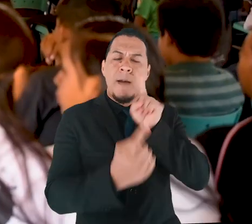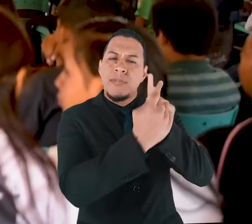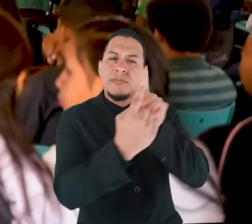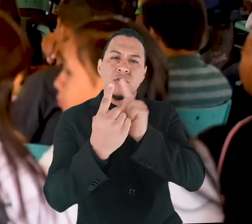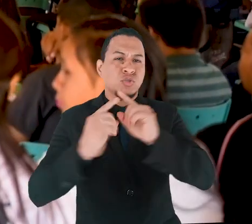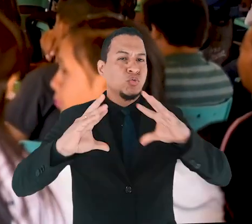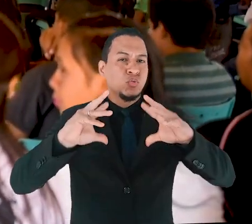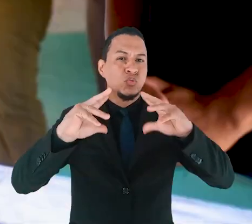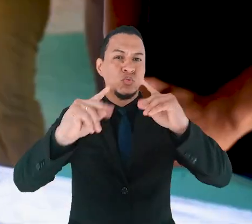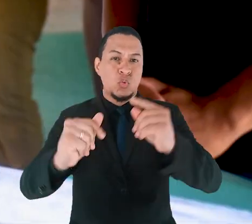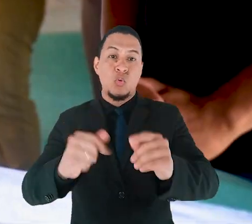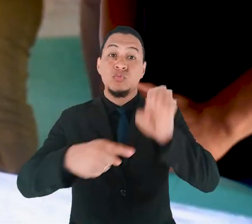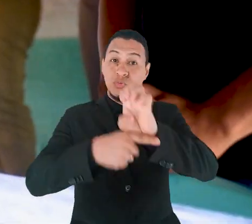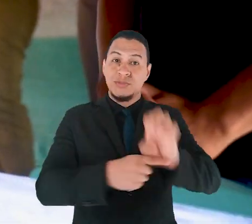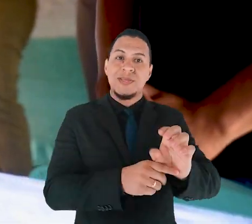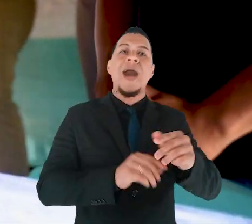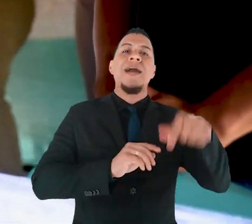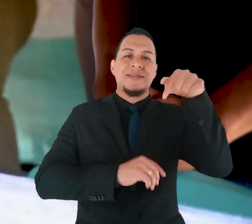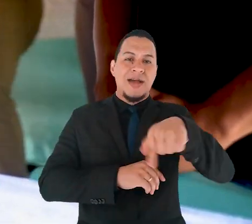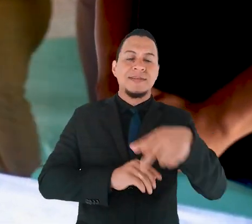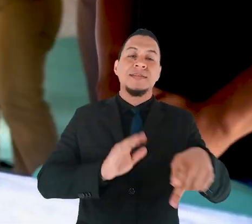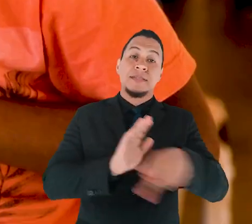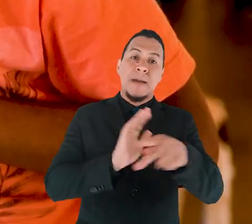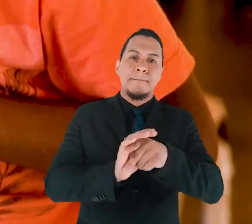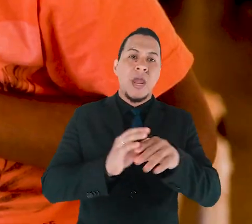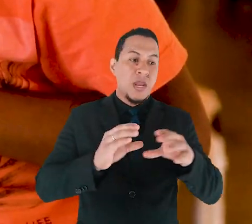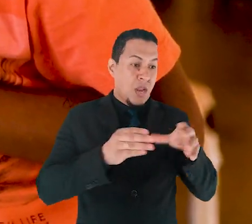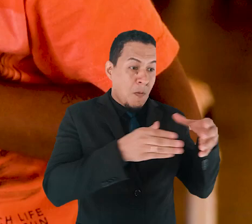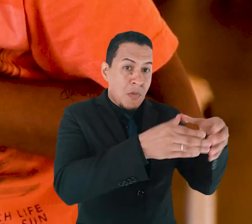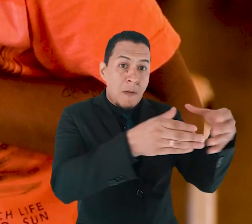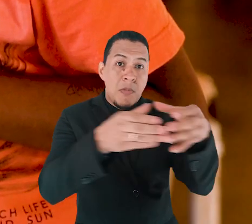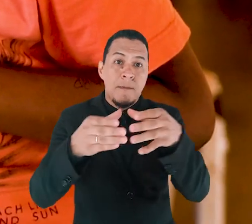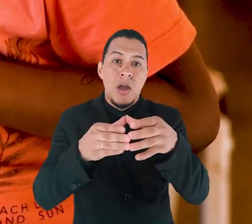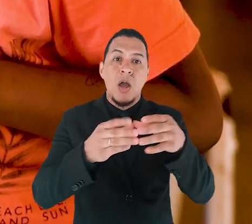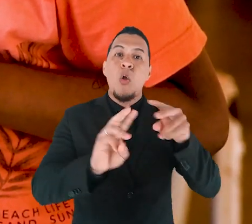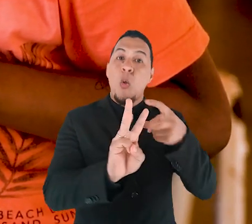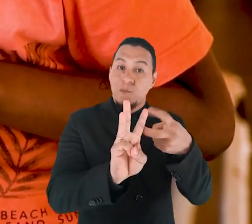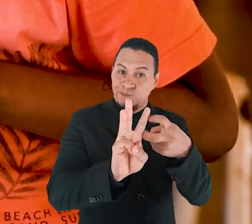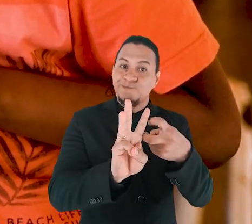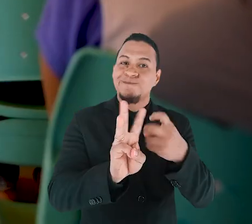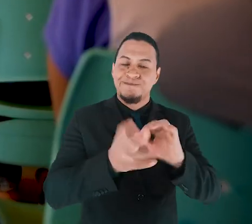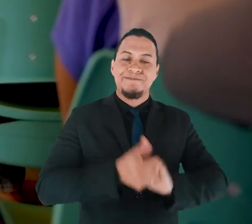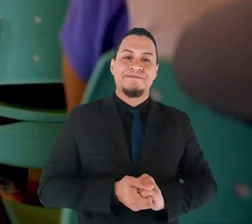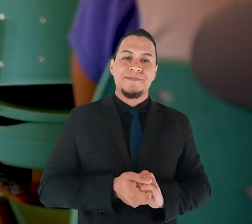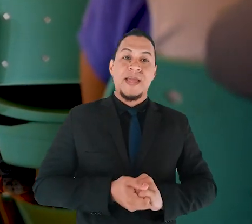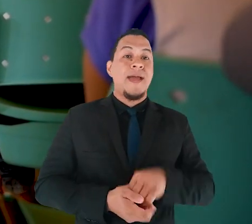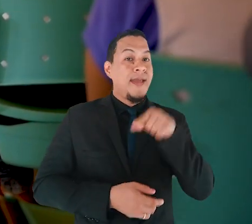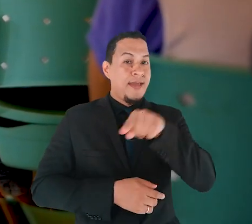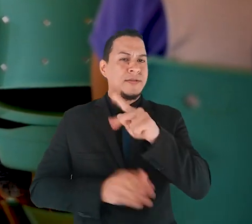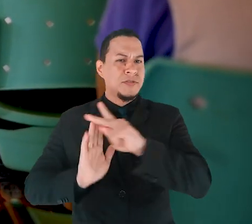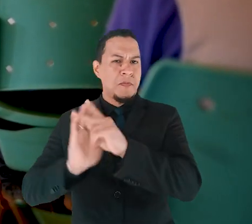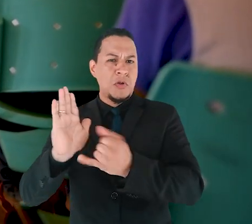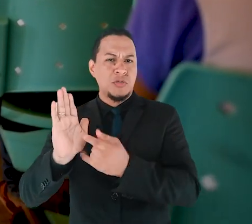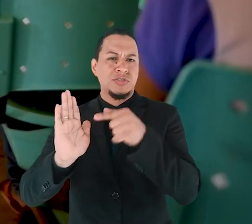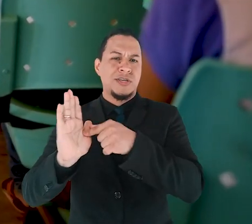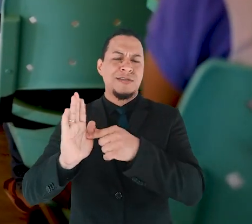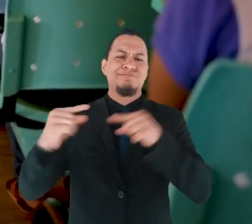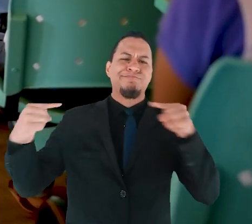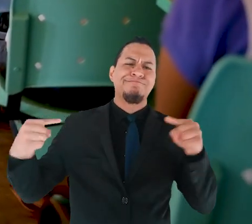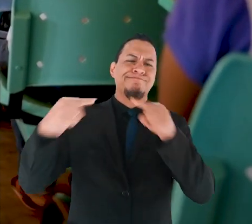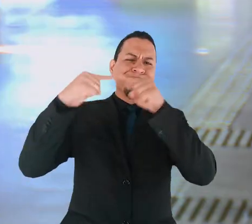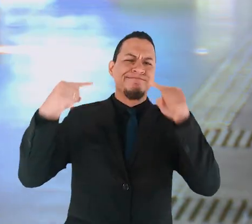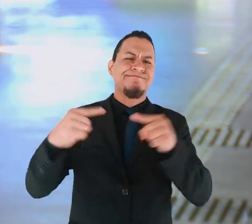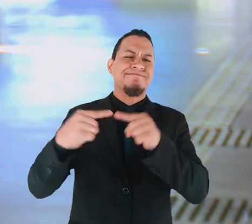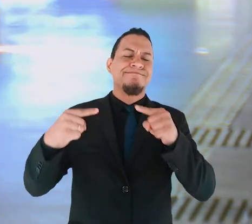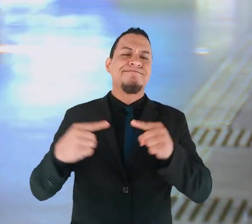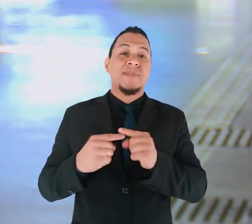todo o estado, inclusive em comunidades indígenas. Trazer esse projeto, que é um projeto muito a ver com a